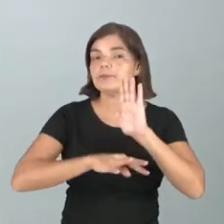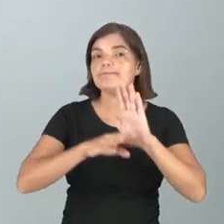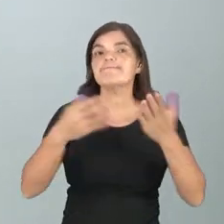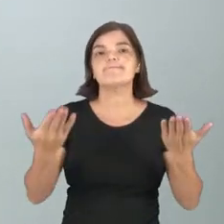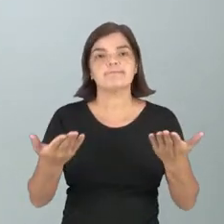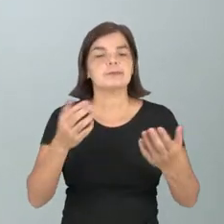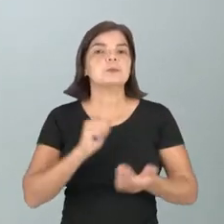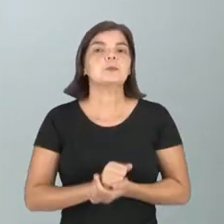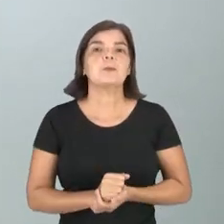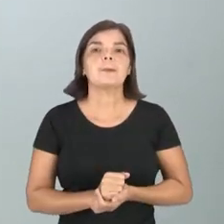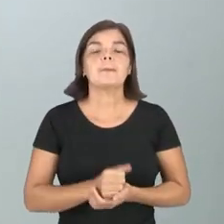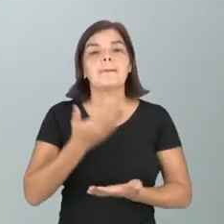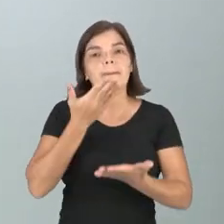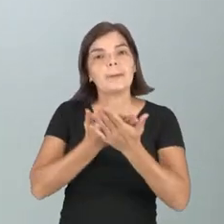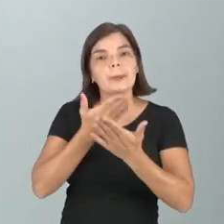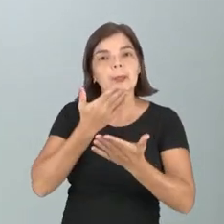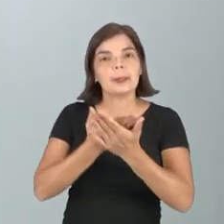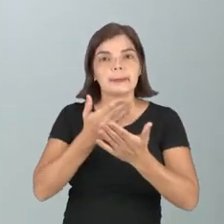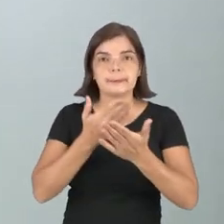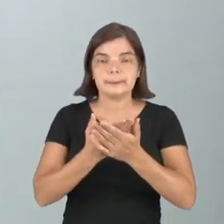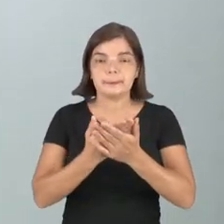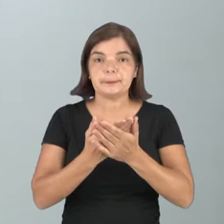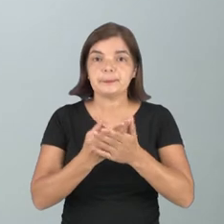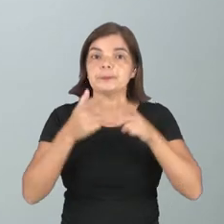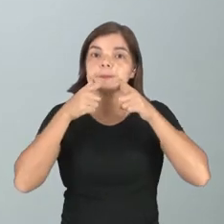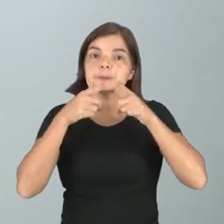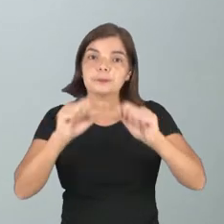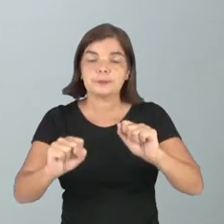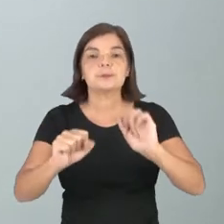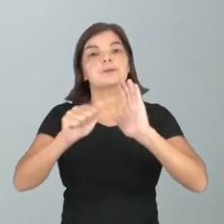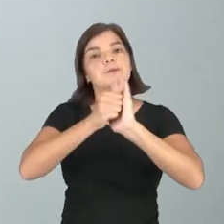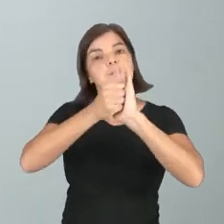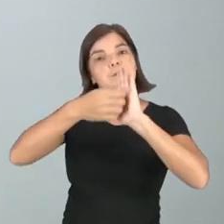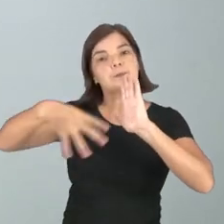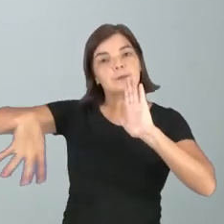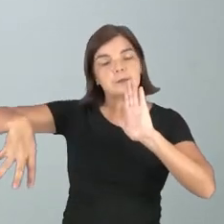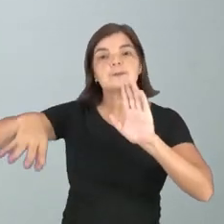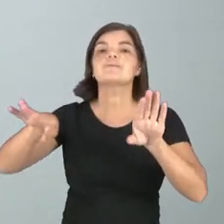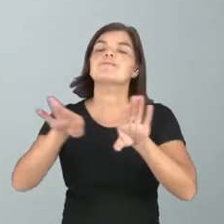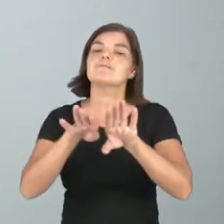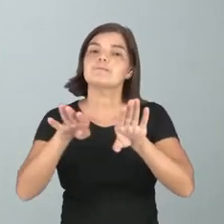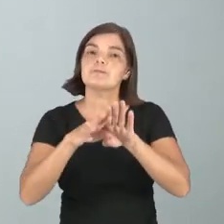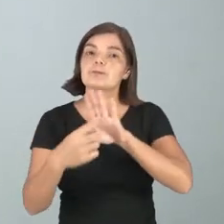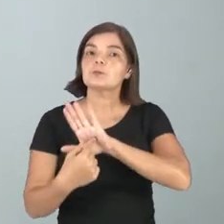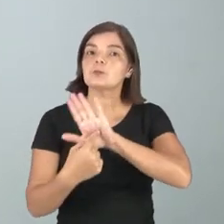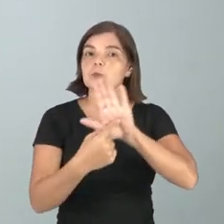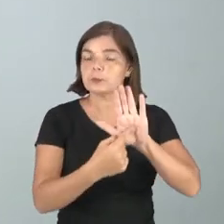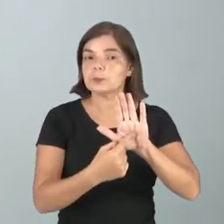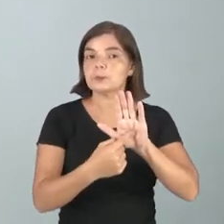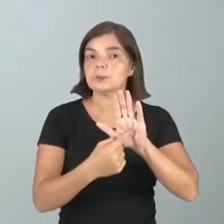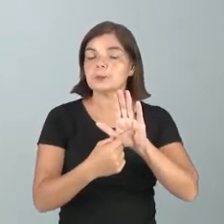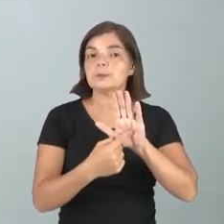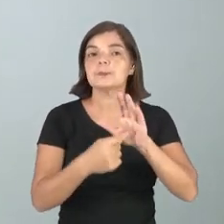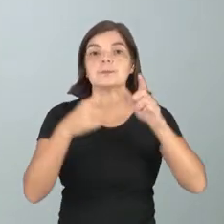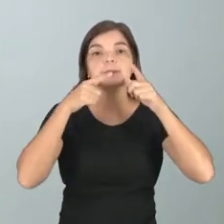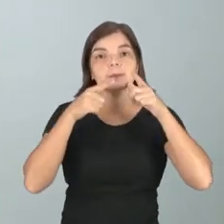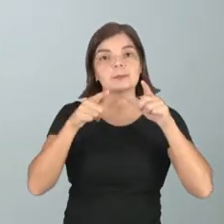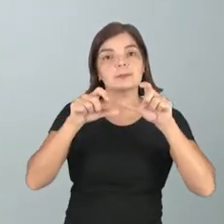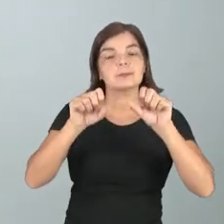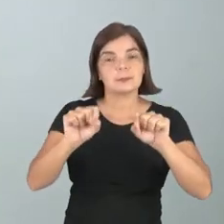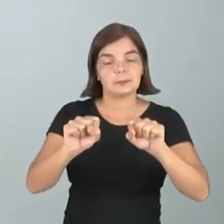é isso mesmo. Estudamos as figuras de linguagem, estudamos os recursos expressivos quando a